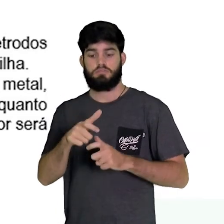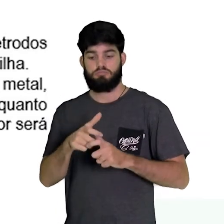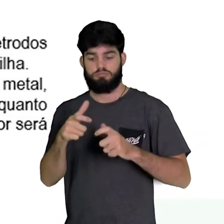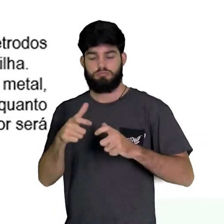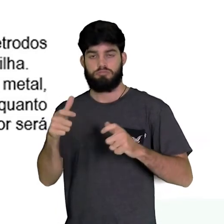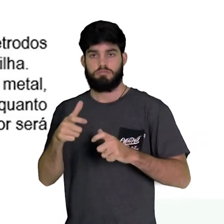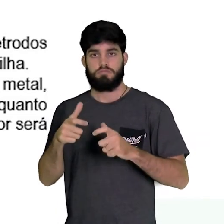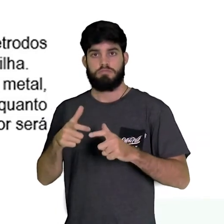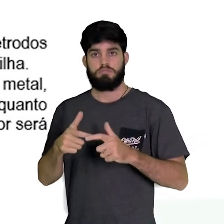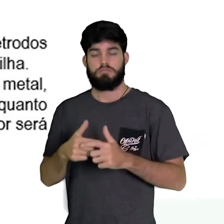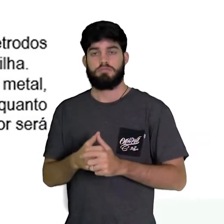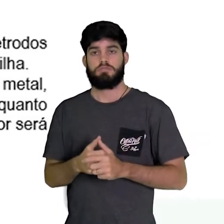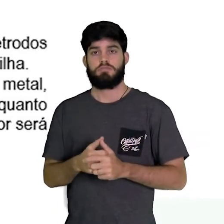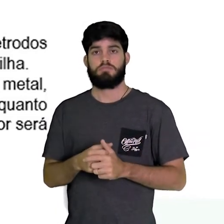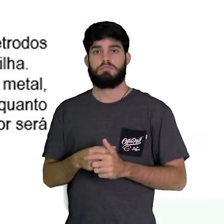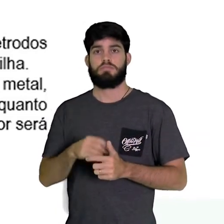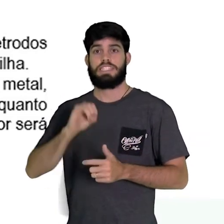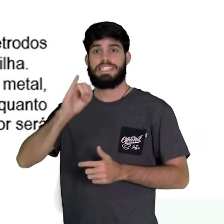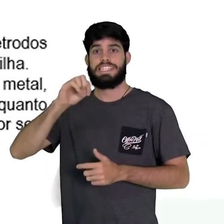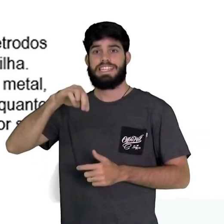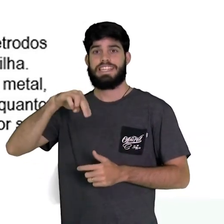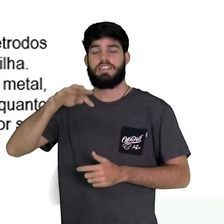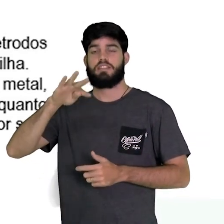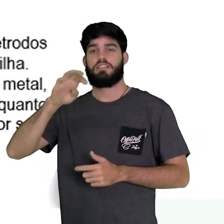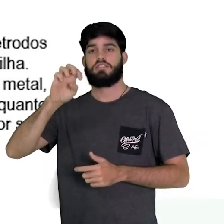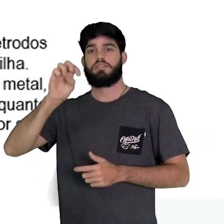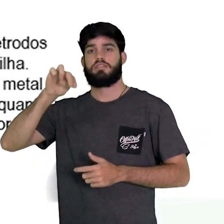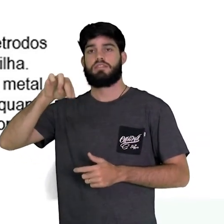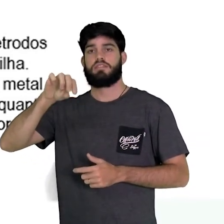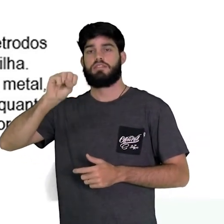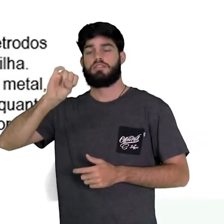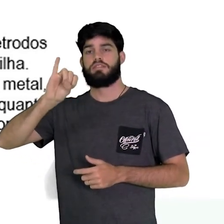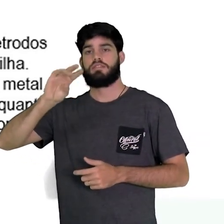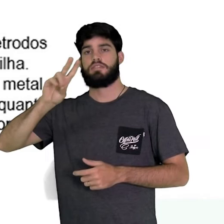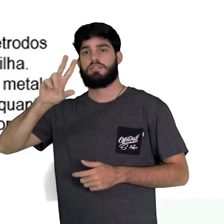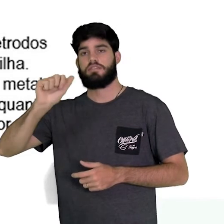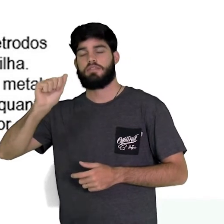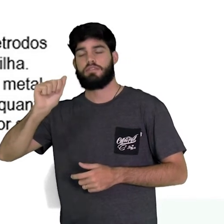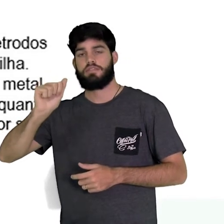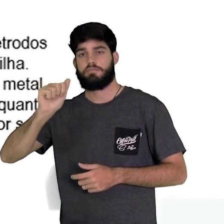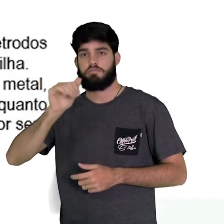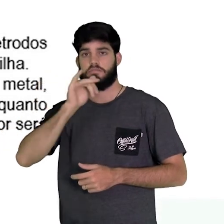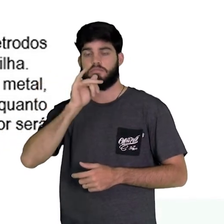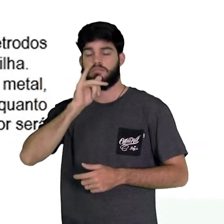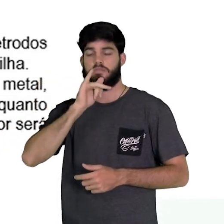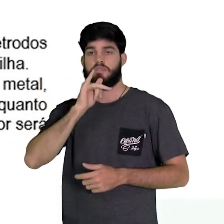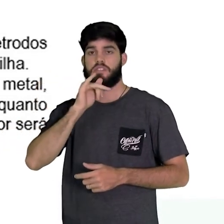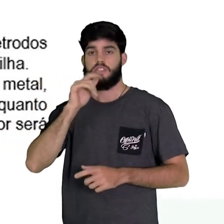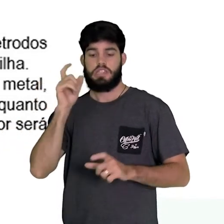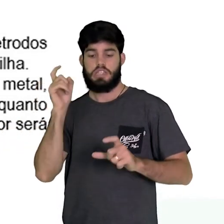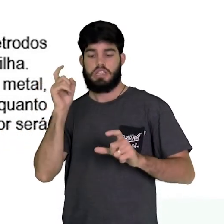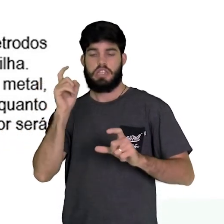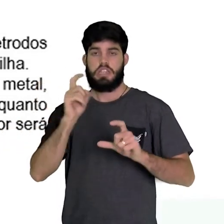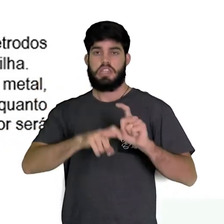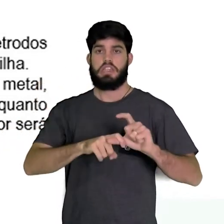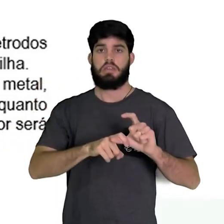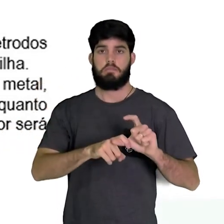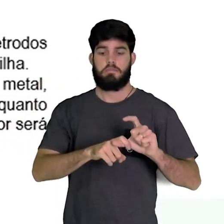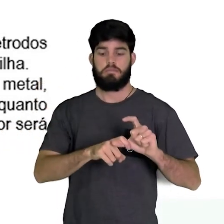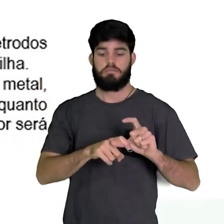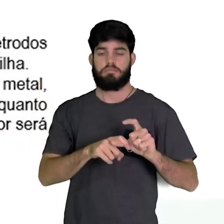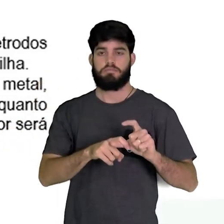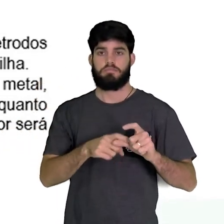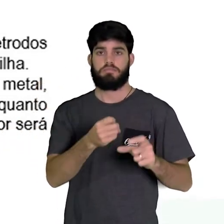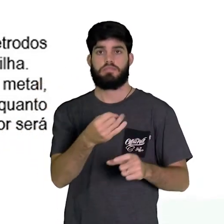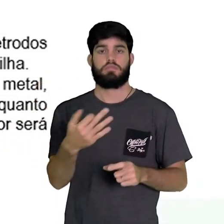propriedade intensiva? É aquela que não depende da quantidade de matéria.